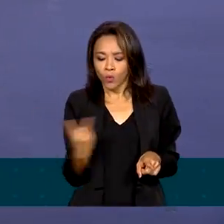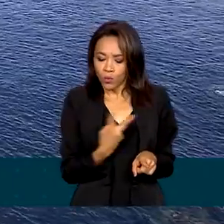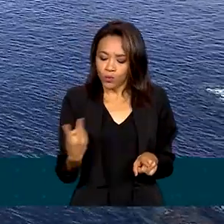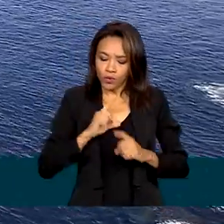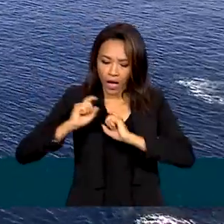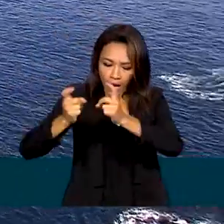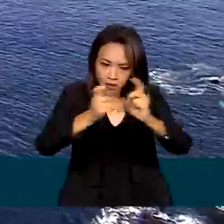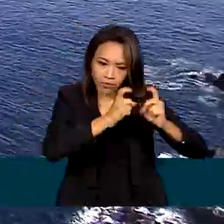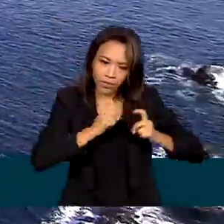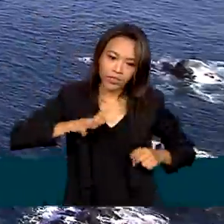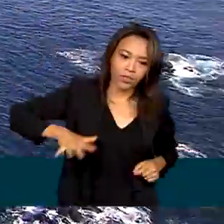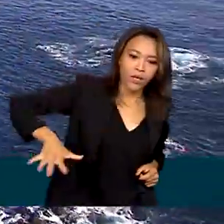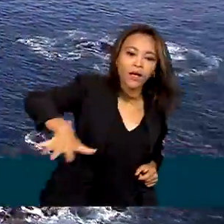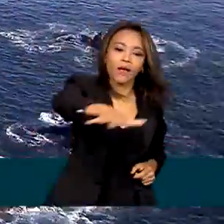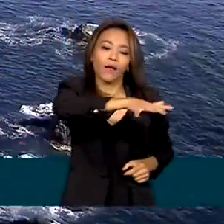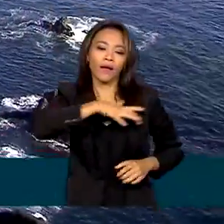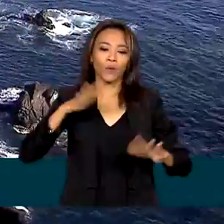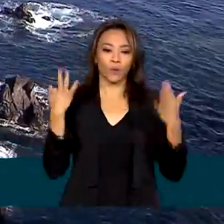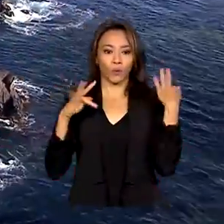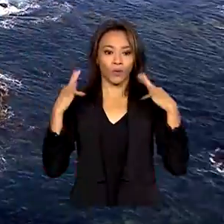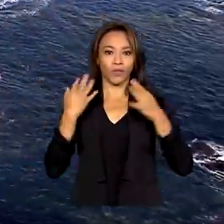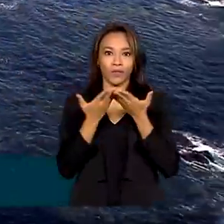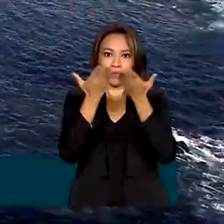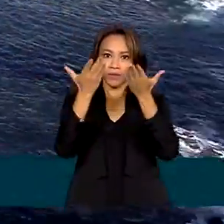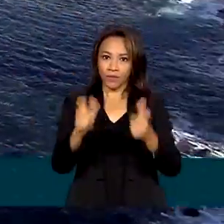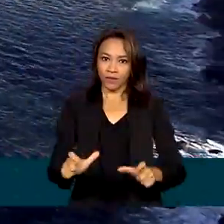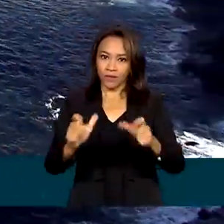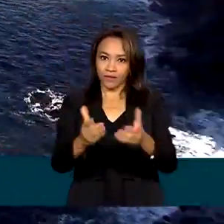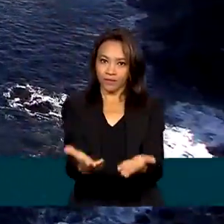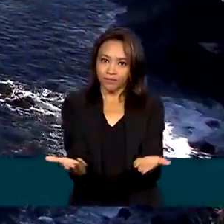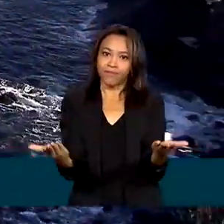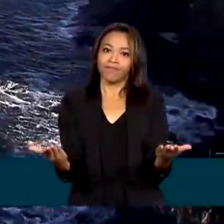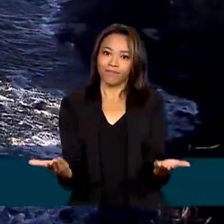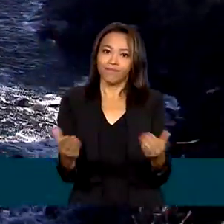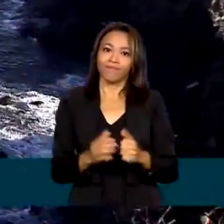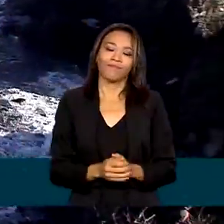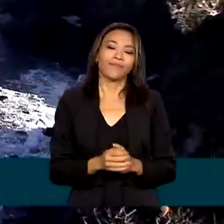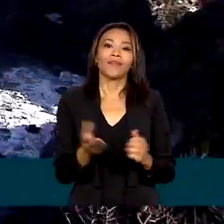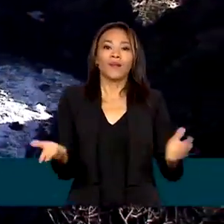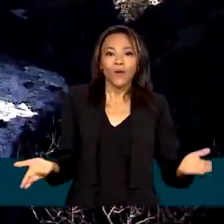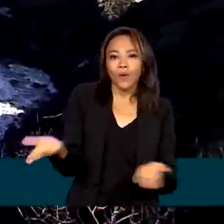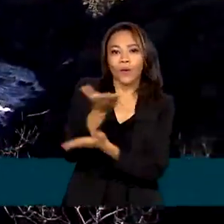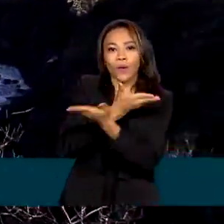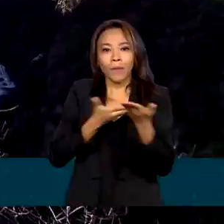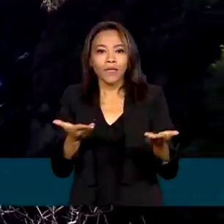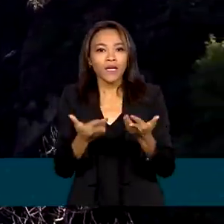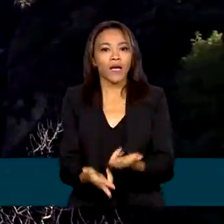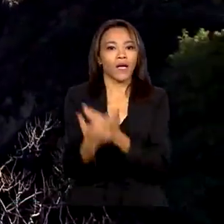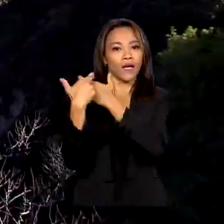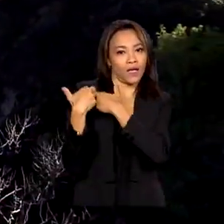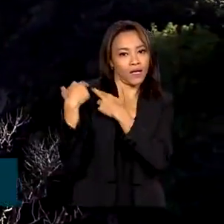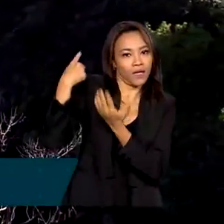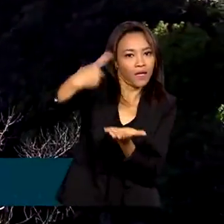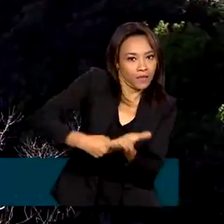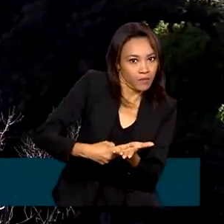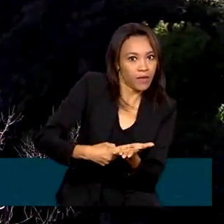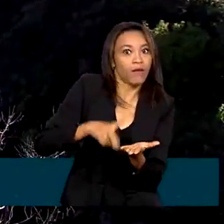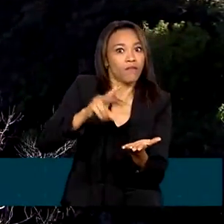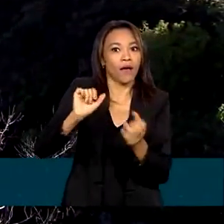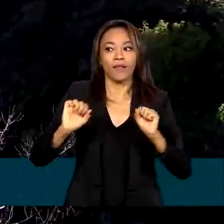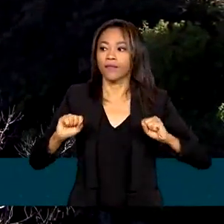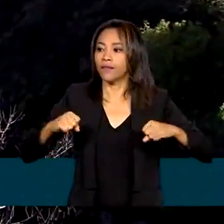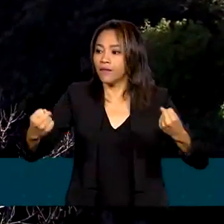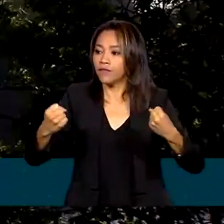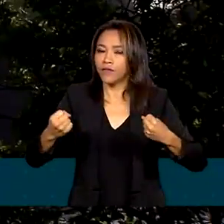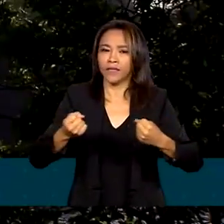urbanística e turística da ilha de Fernando de Noronha. O compartilhamento de responsabilidades vai desde a defesa da